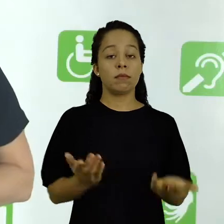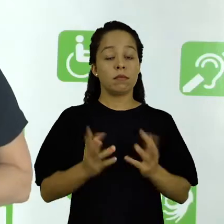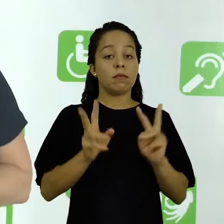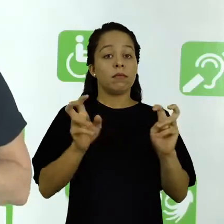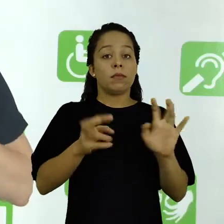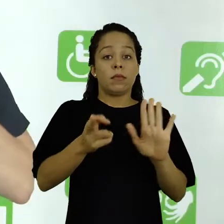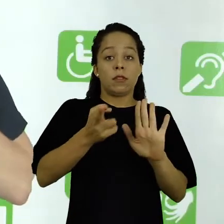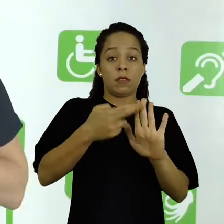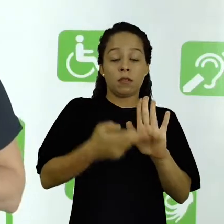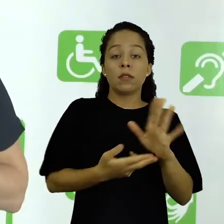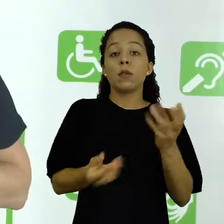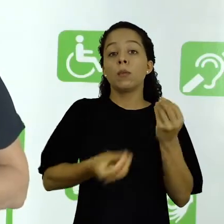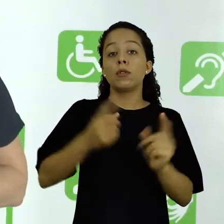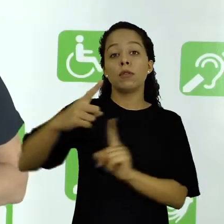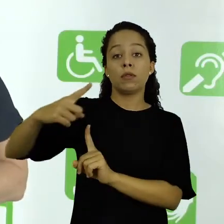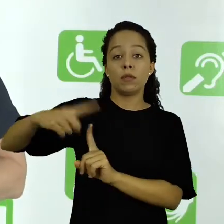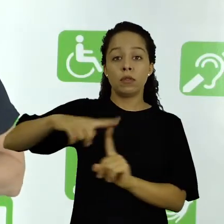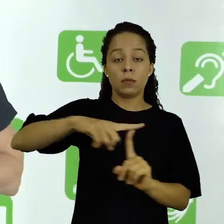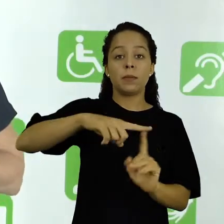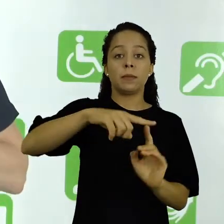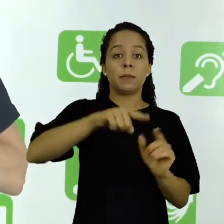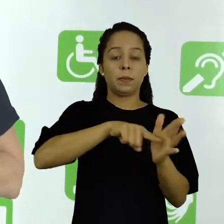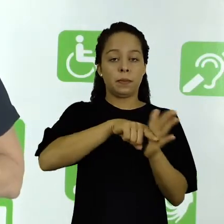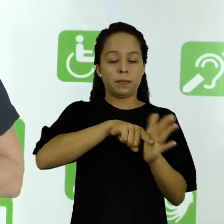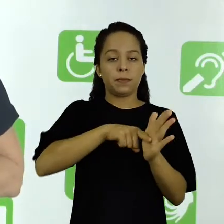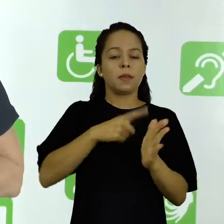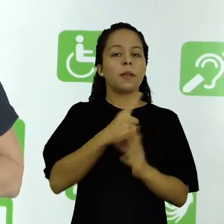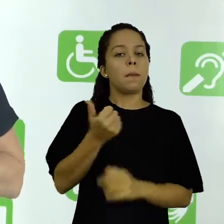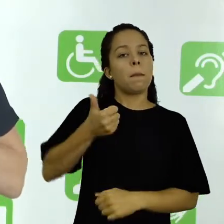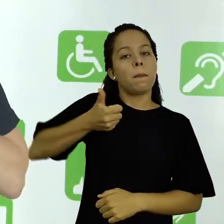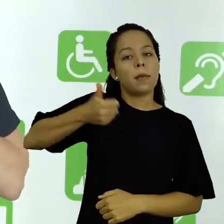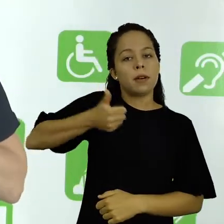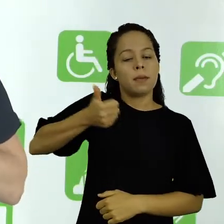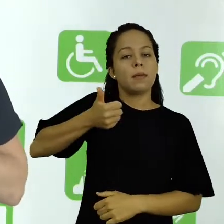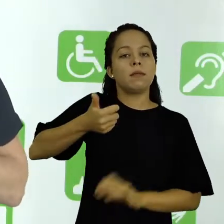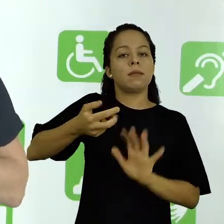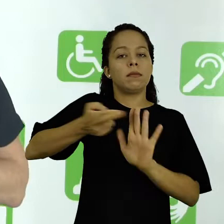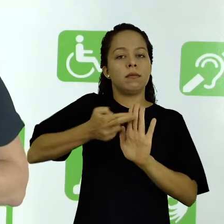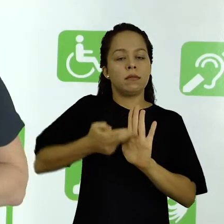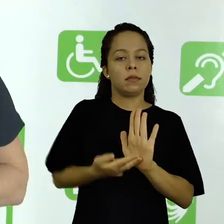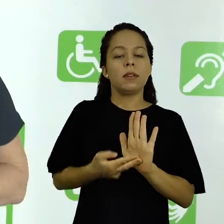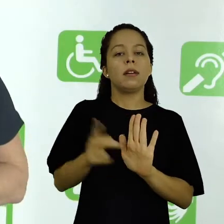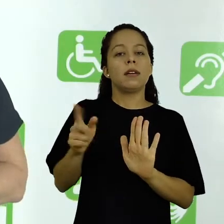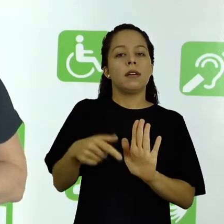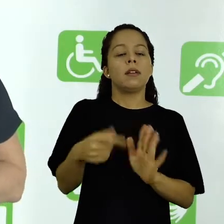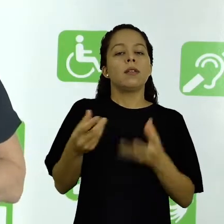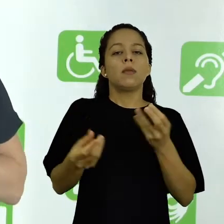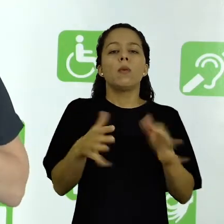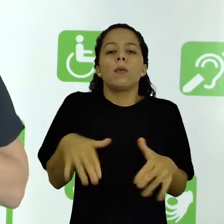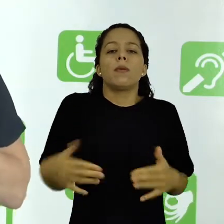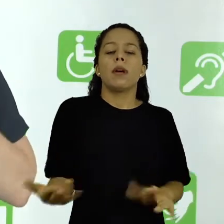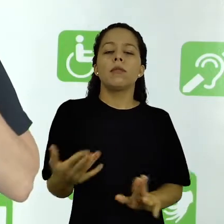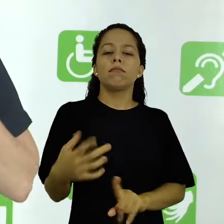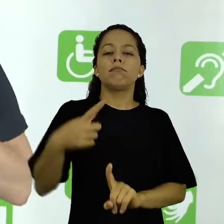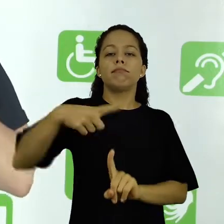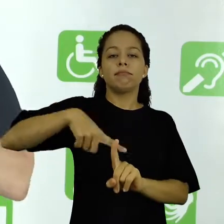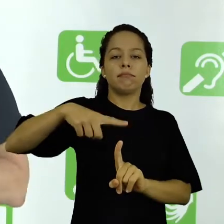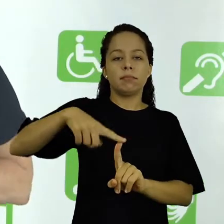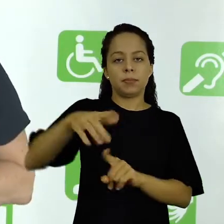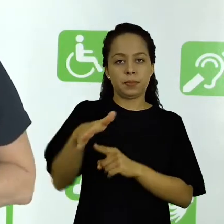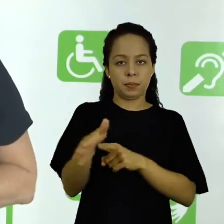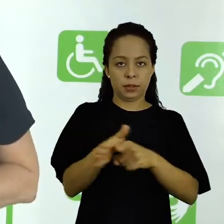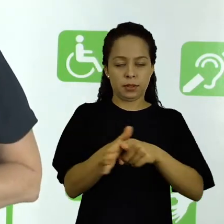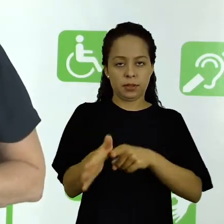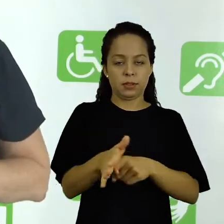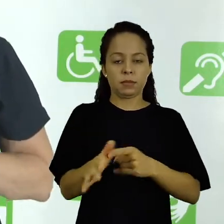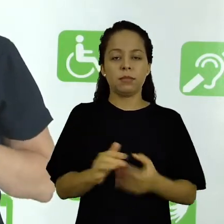Em relação aos critérios adotados para a classificação das pesquisas, vejamos o primeiro critério adotado, que é em relação à natureza da